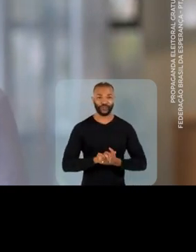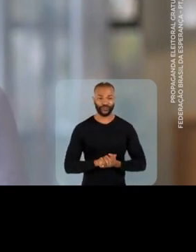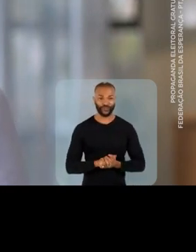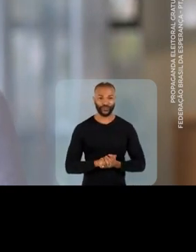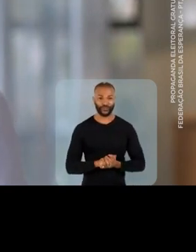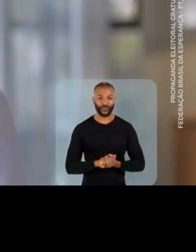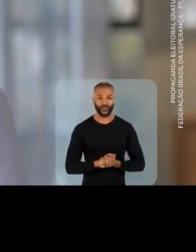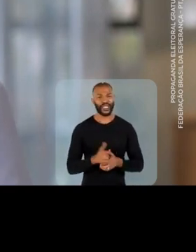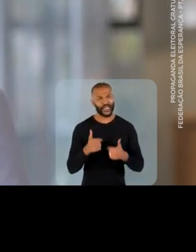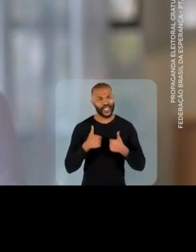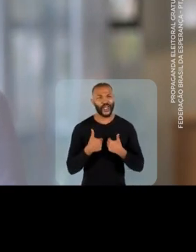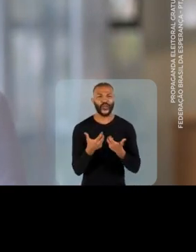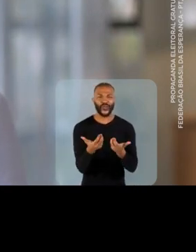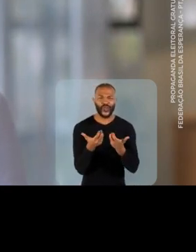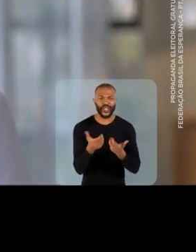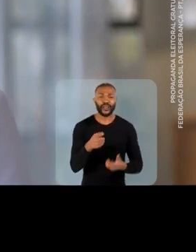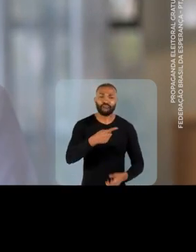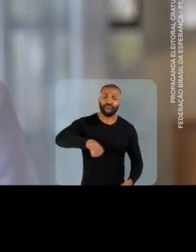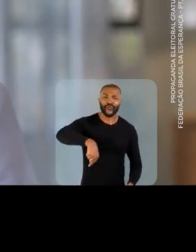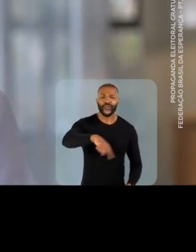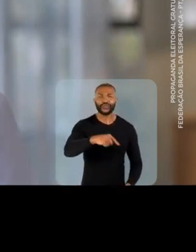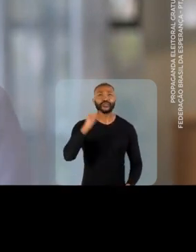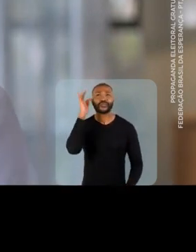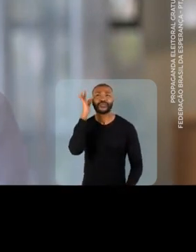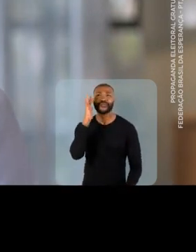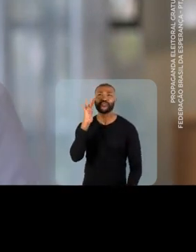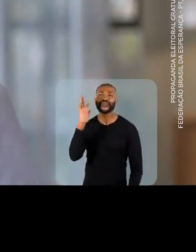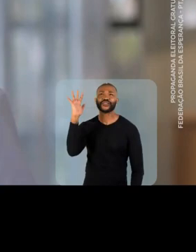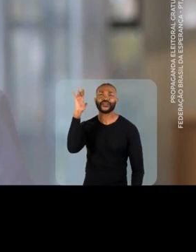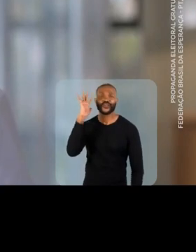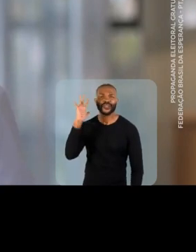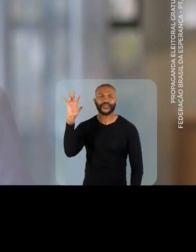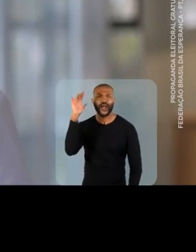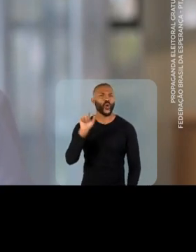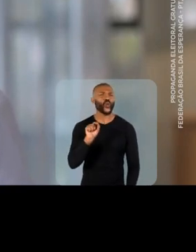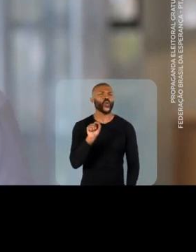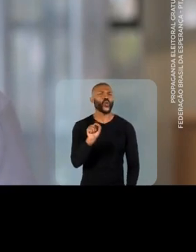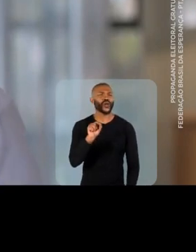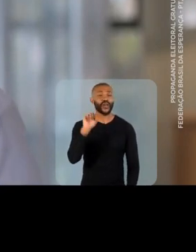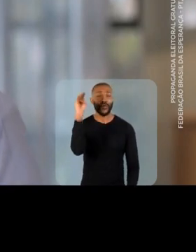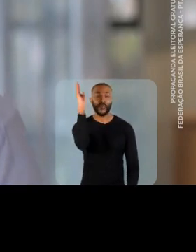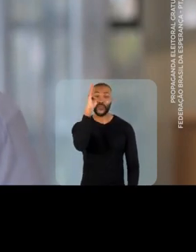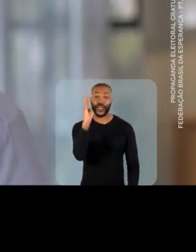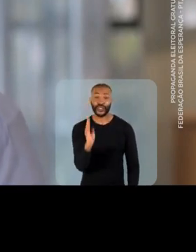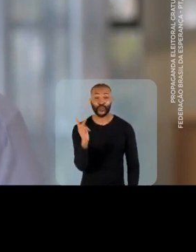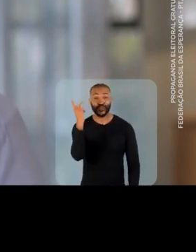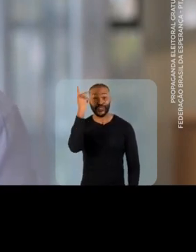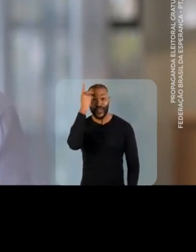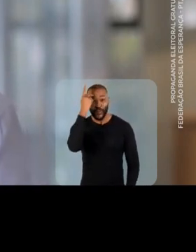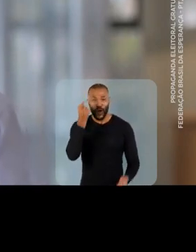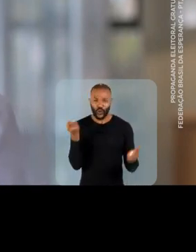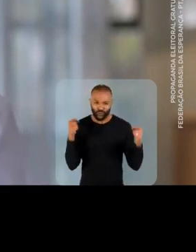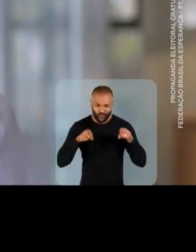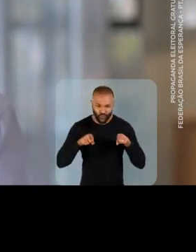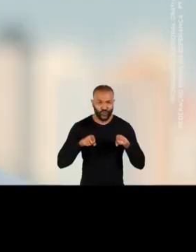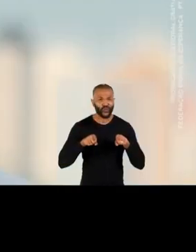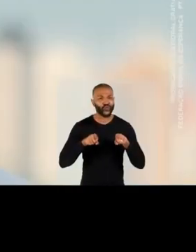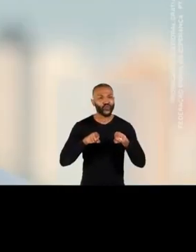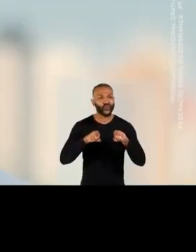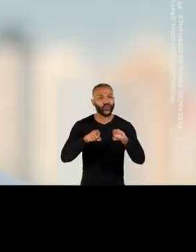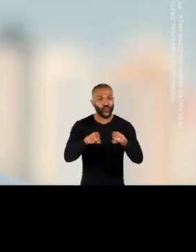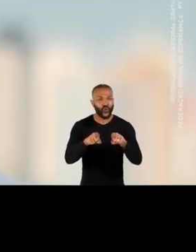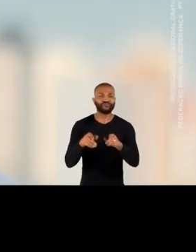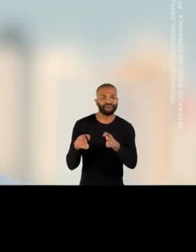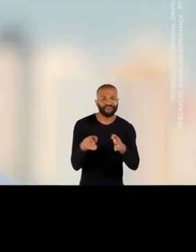realizador de projetos e de sonhos. Foi o melhor ministro da educação da história e está pronto para governar São Paulo.